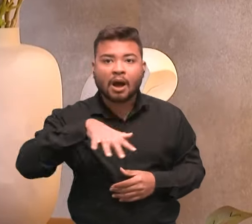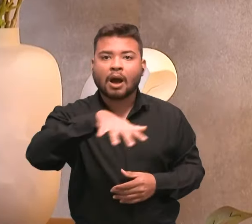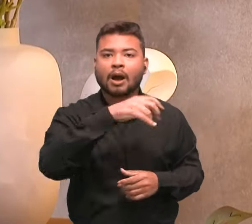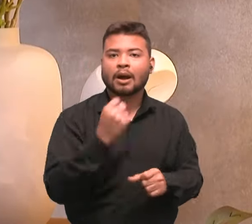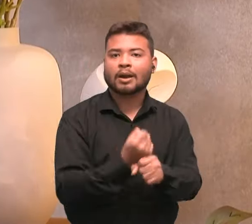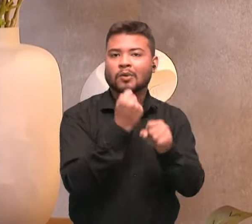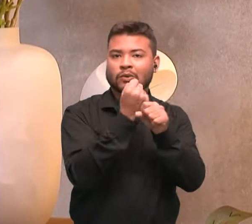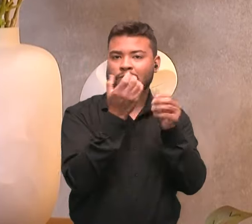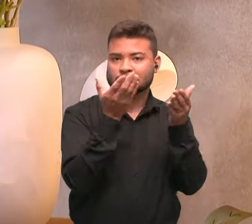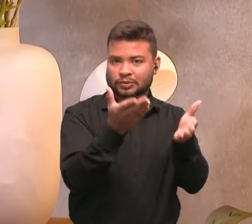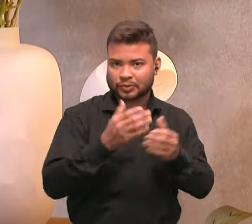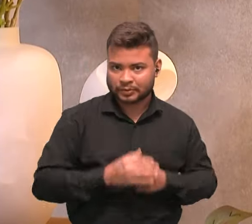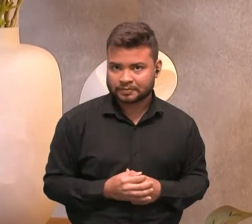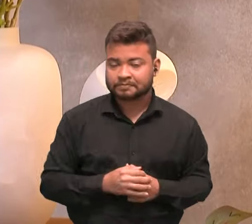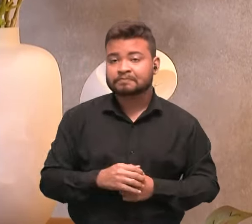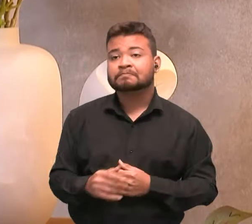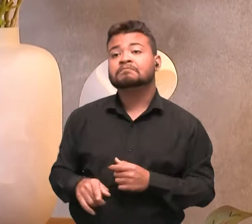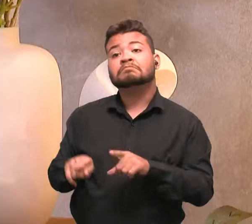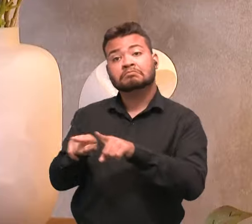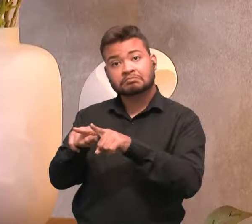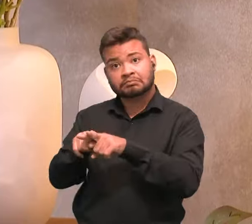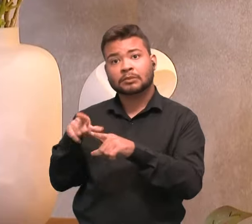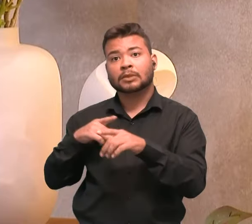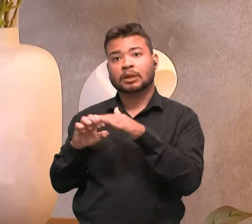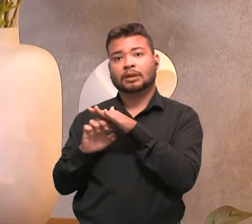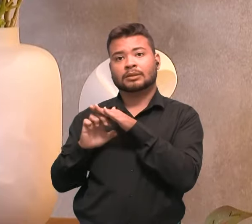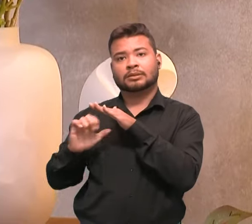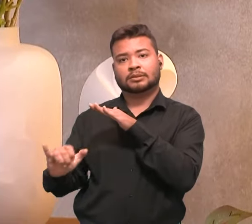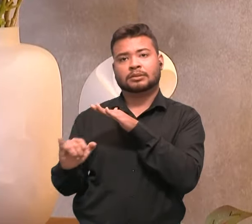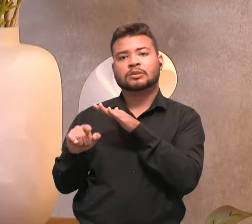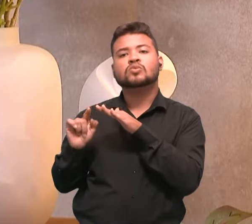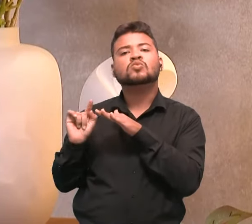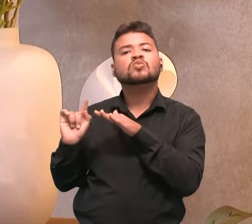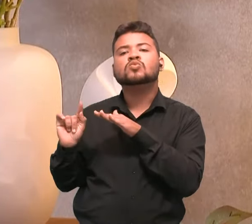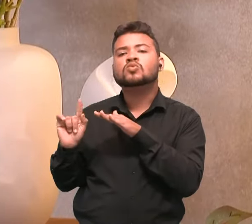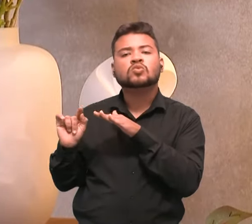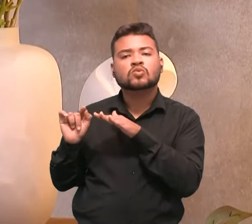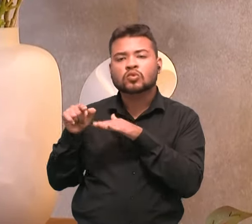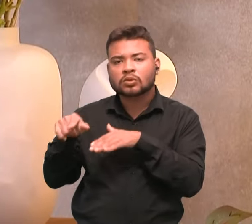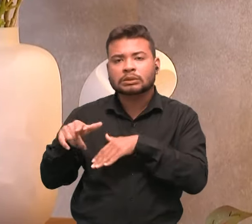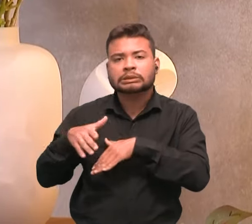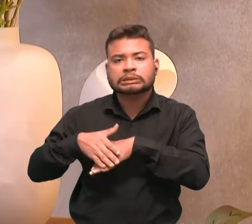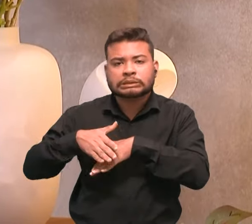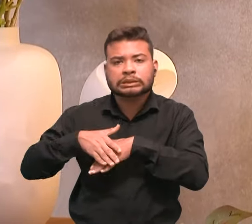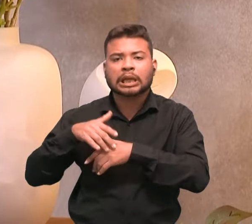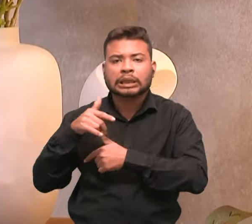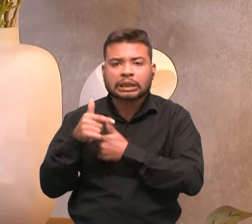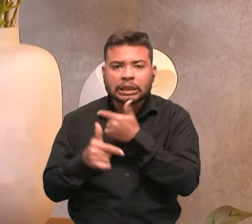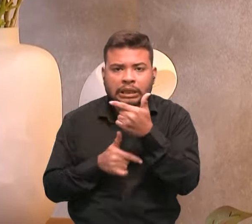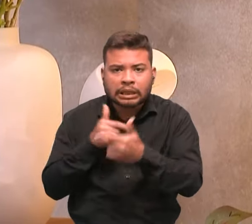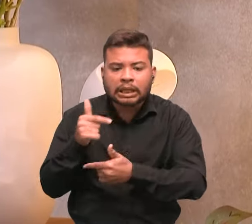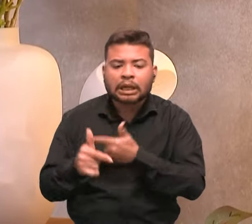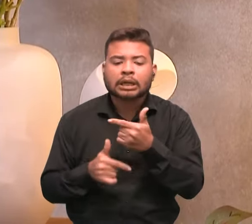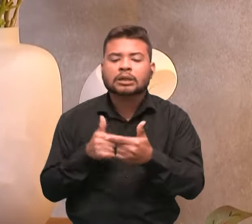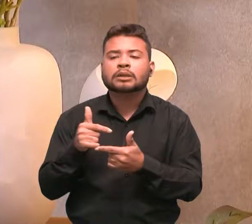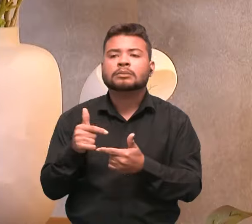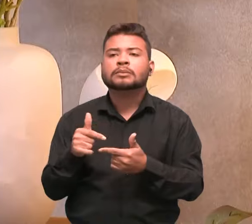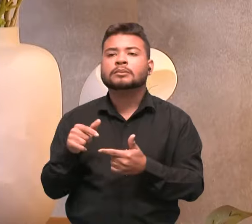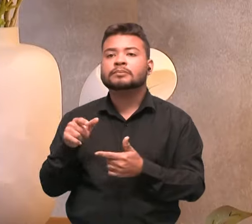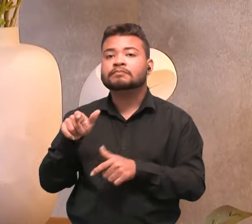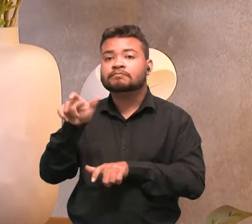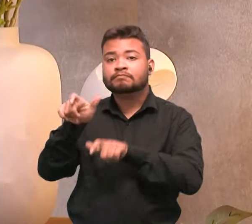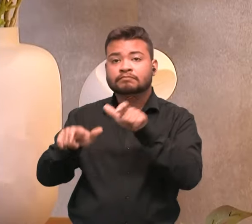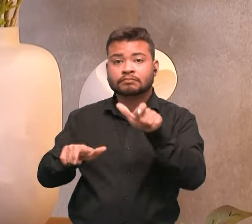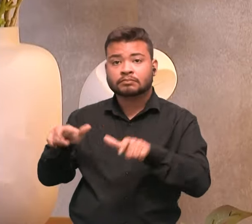Nós temos startups que... Uma startup que faz a conexão, todo um cuidado com as pessoas